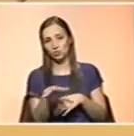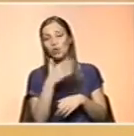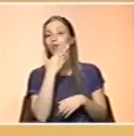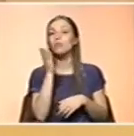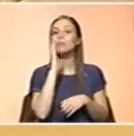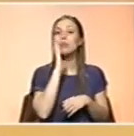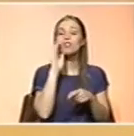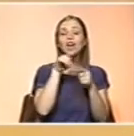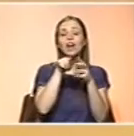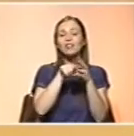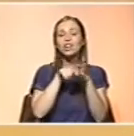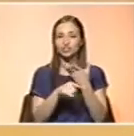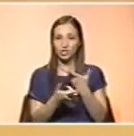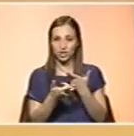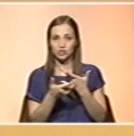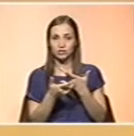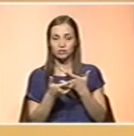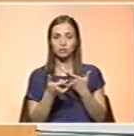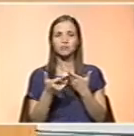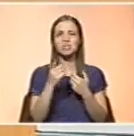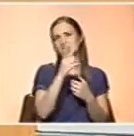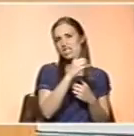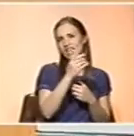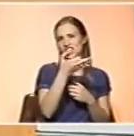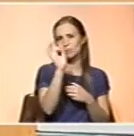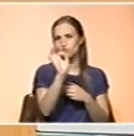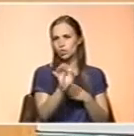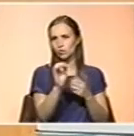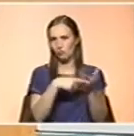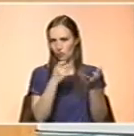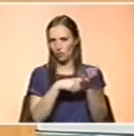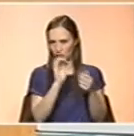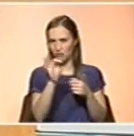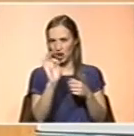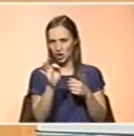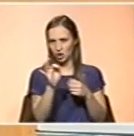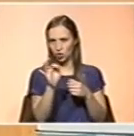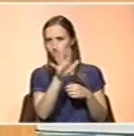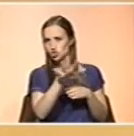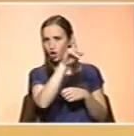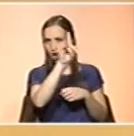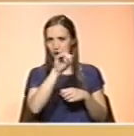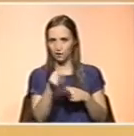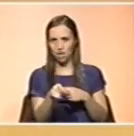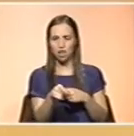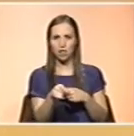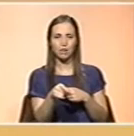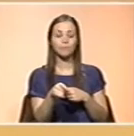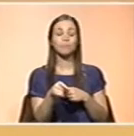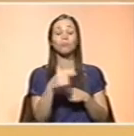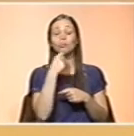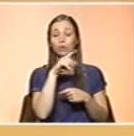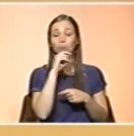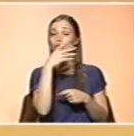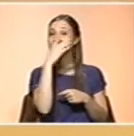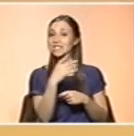as características proporcionais. na parte que começamos a dizer, 6, 7% de crianças com falta de ferro na região norte, em relação àquilo que era natural. Nós cada criança que tem